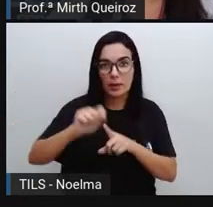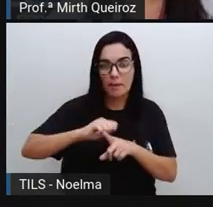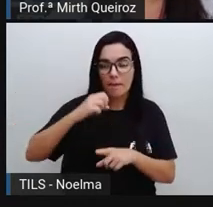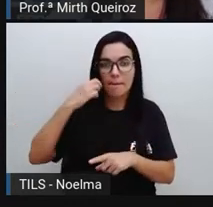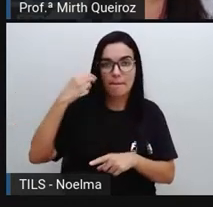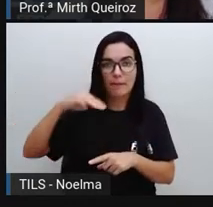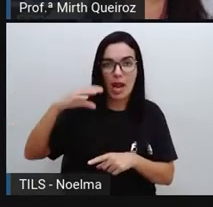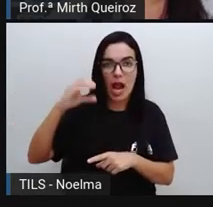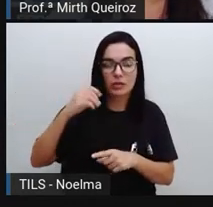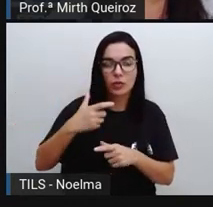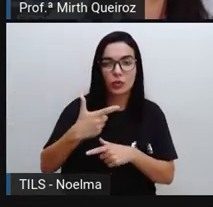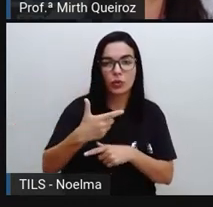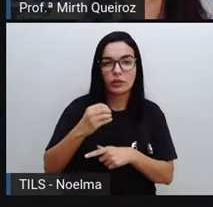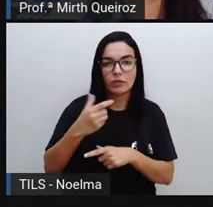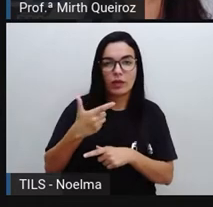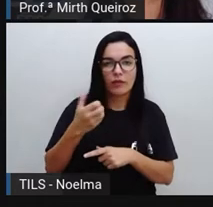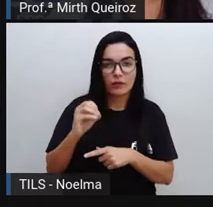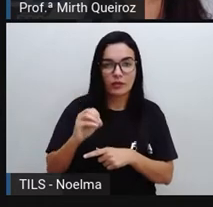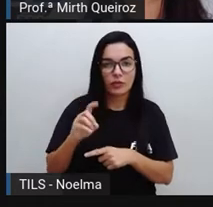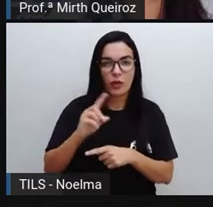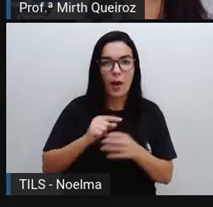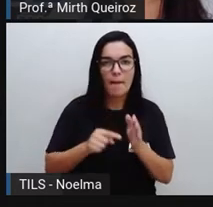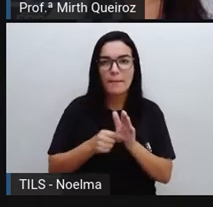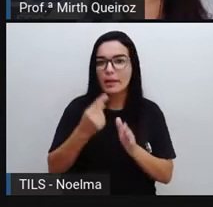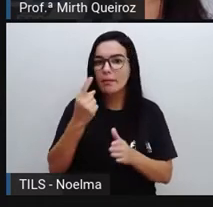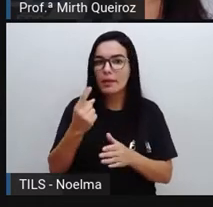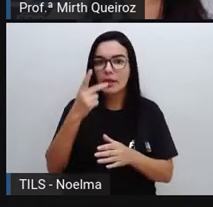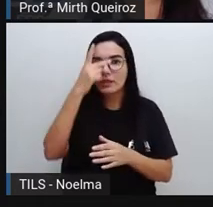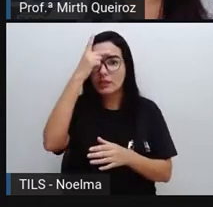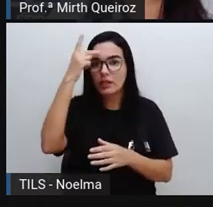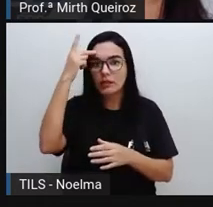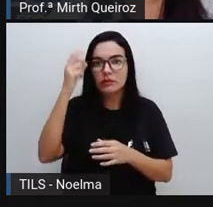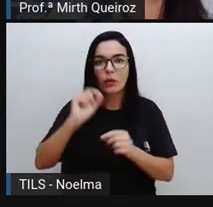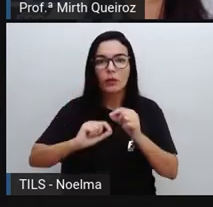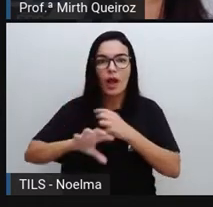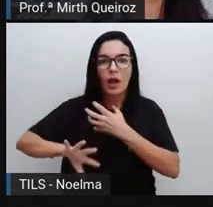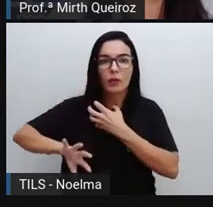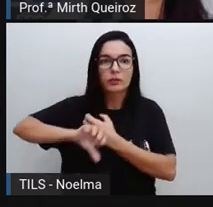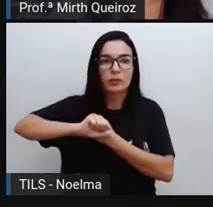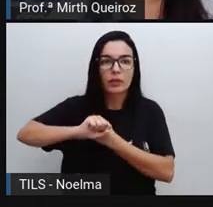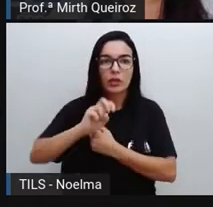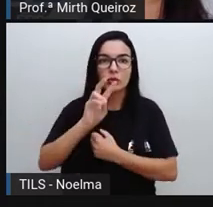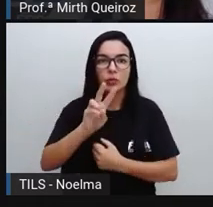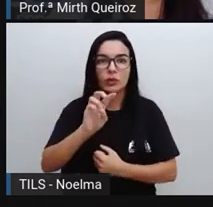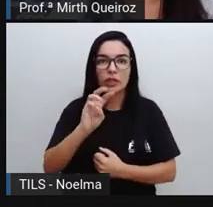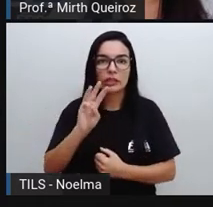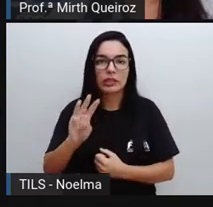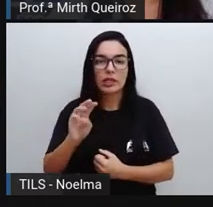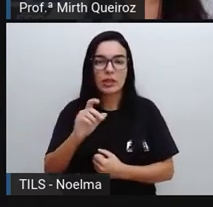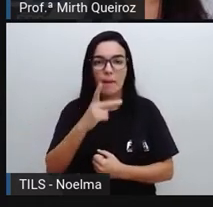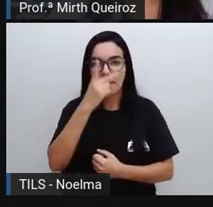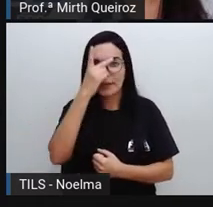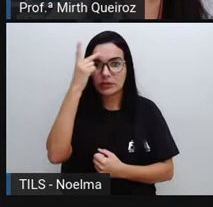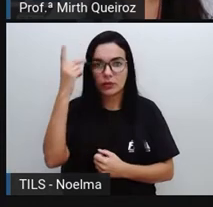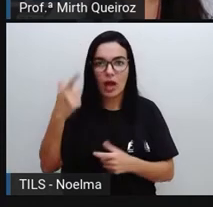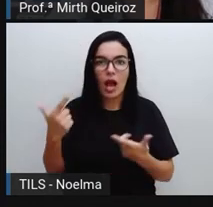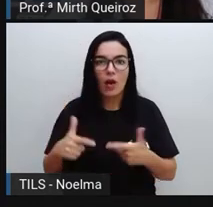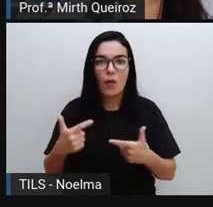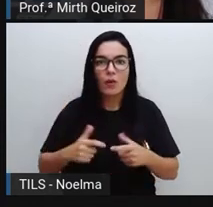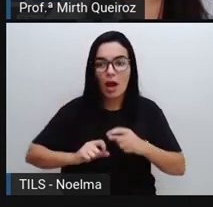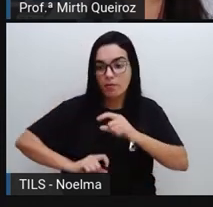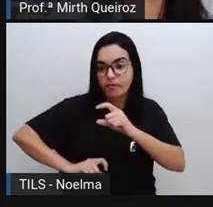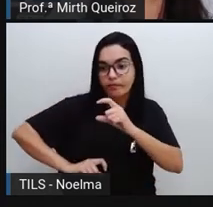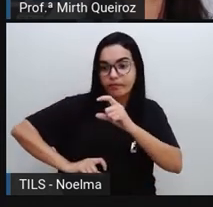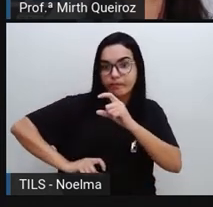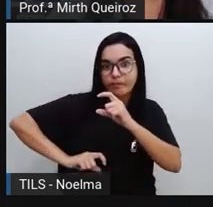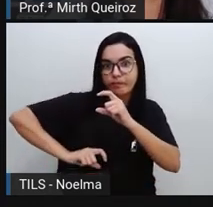primeiros casos contaminaram de duas a três pessoas. Agora a progressão é geométrica, não tem